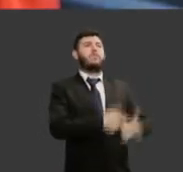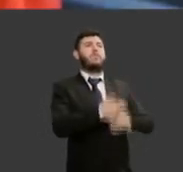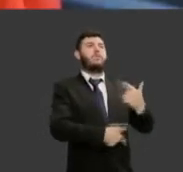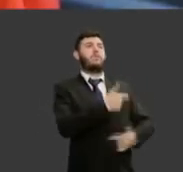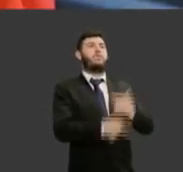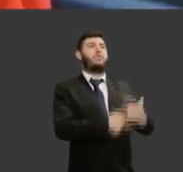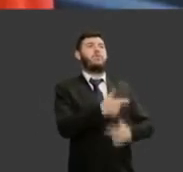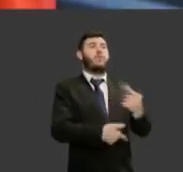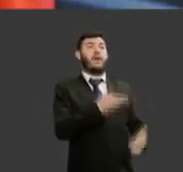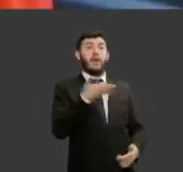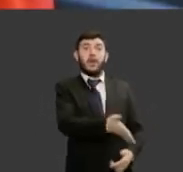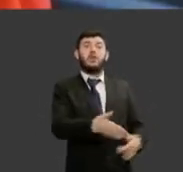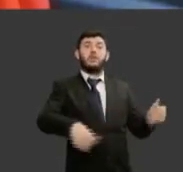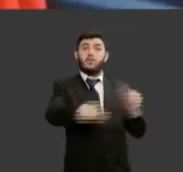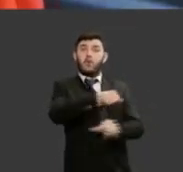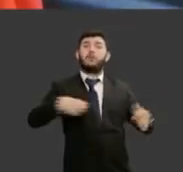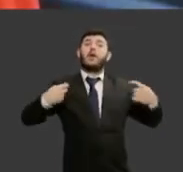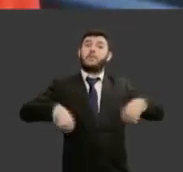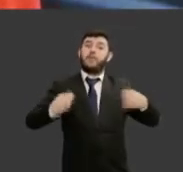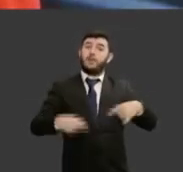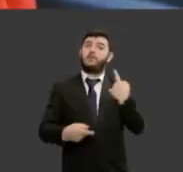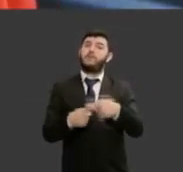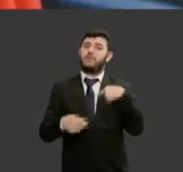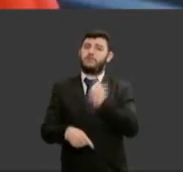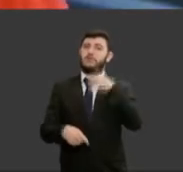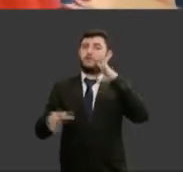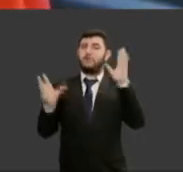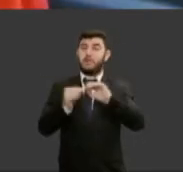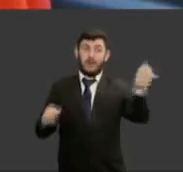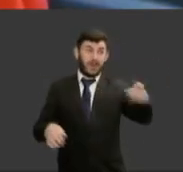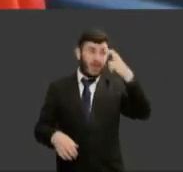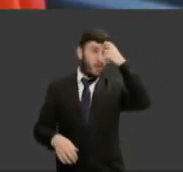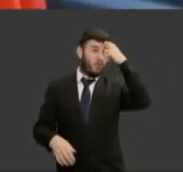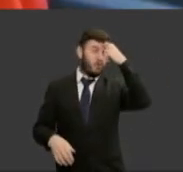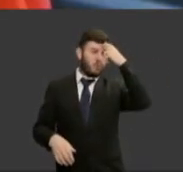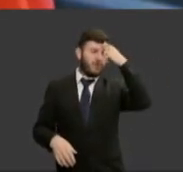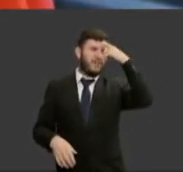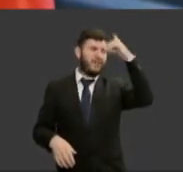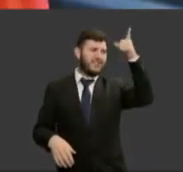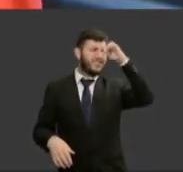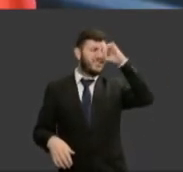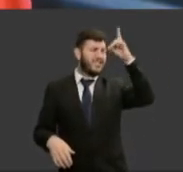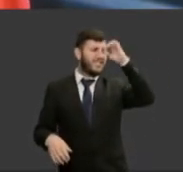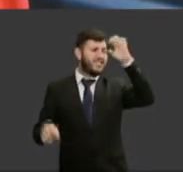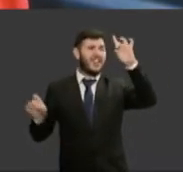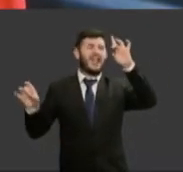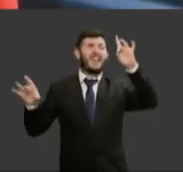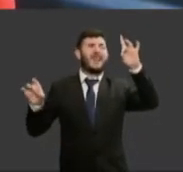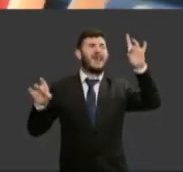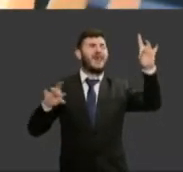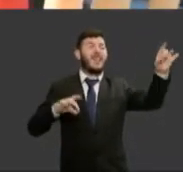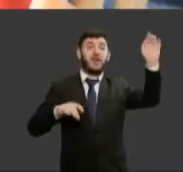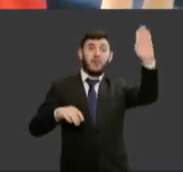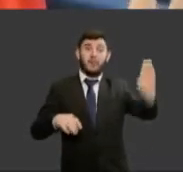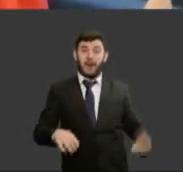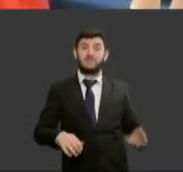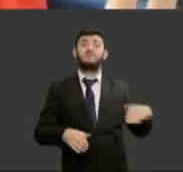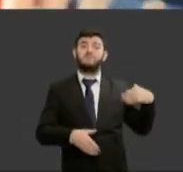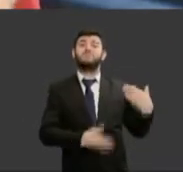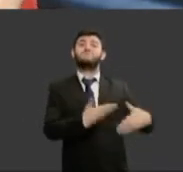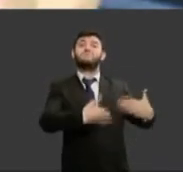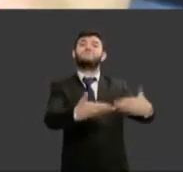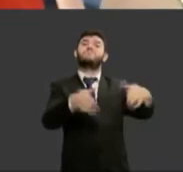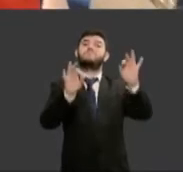essa é uma mudança cultural que está acontecendo a cada dia no nosso país eu digo que alguns